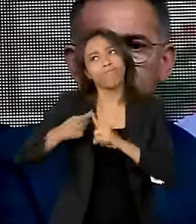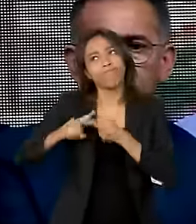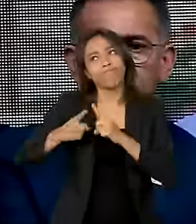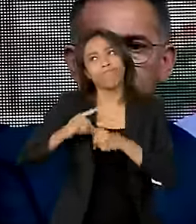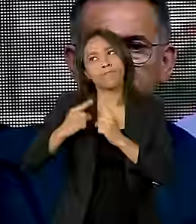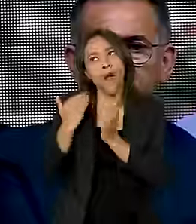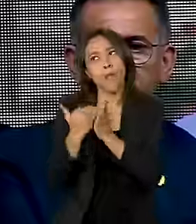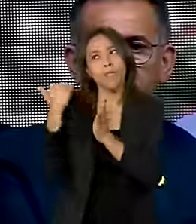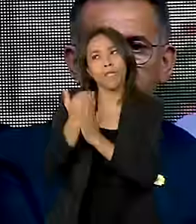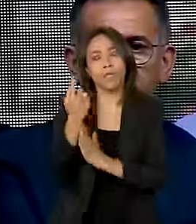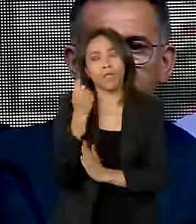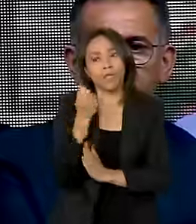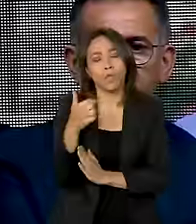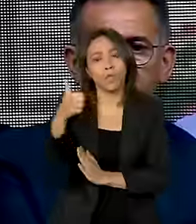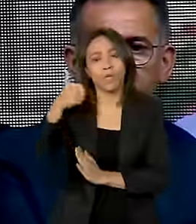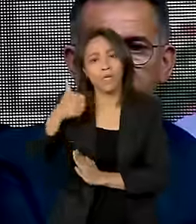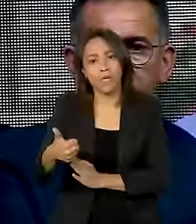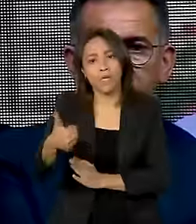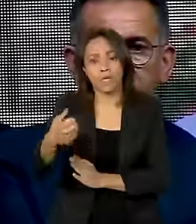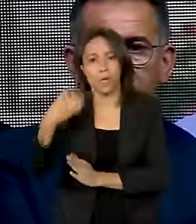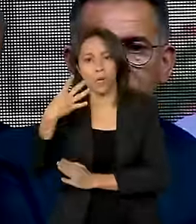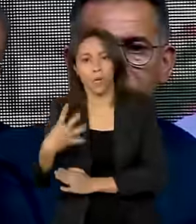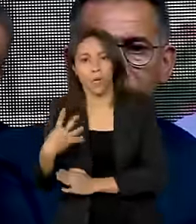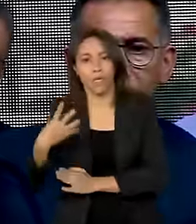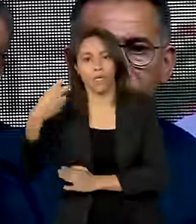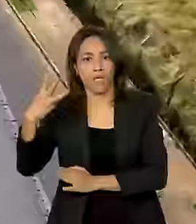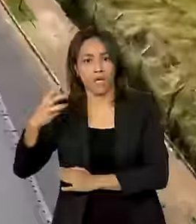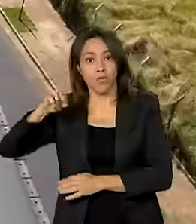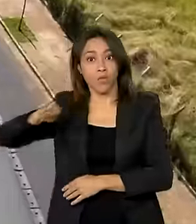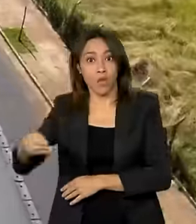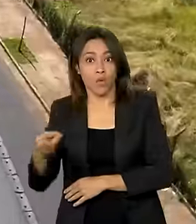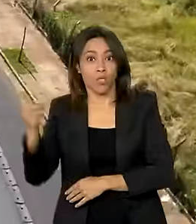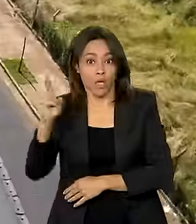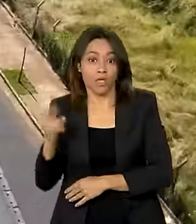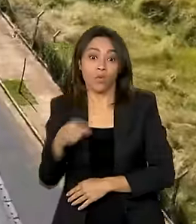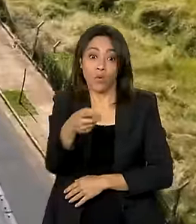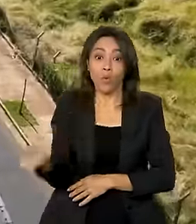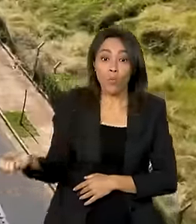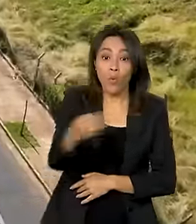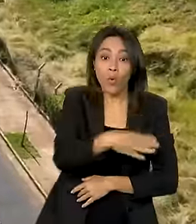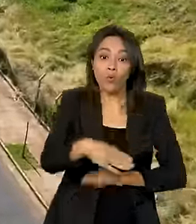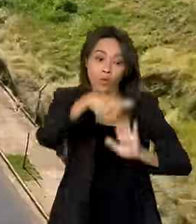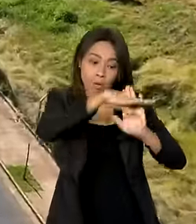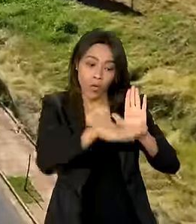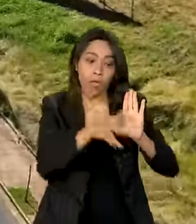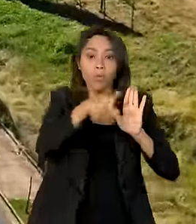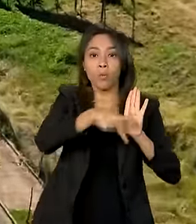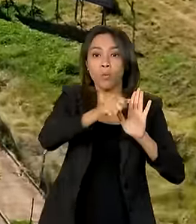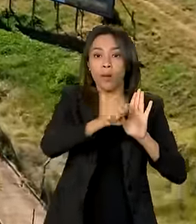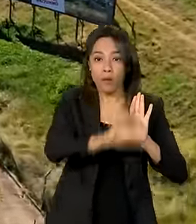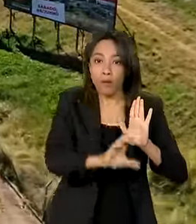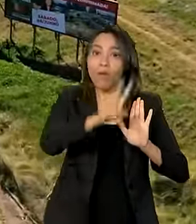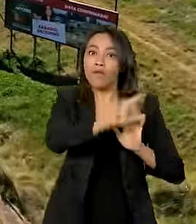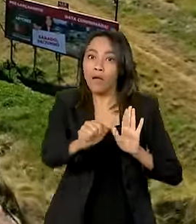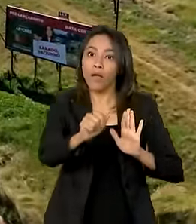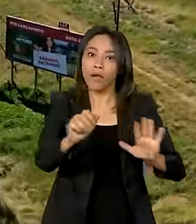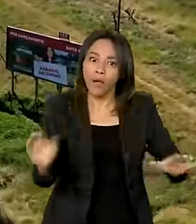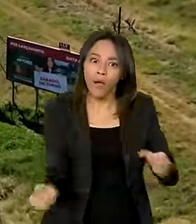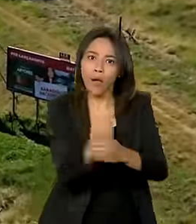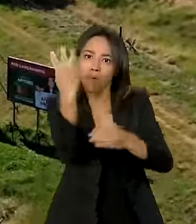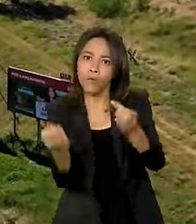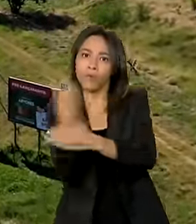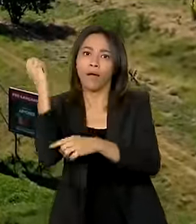de hoje da ordem de 143 milhões de reais. Com o novo Parque, o país vai aumentar a geração de emprego,